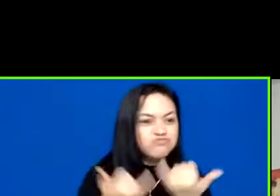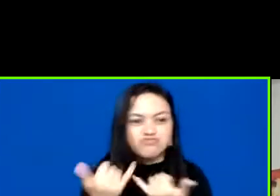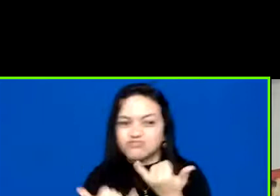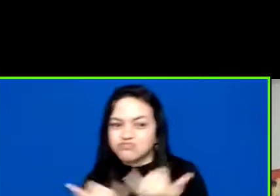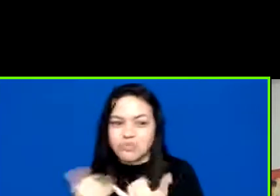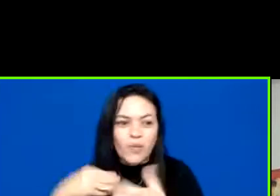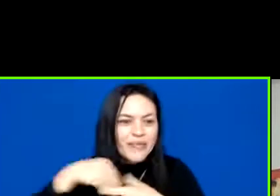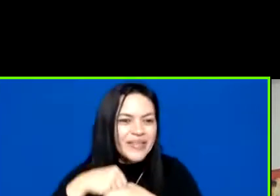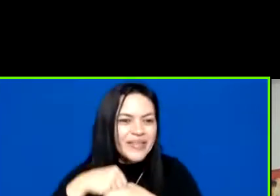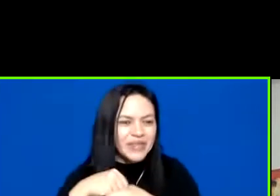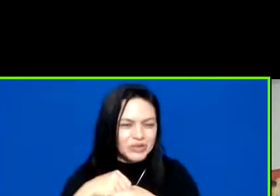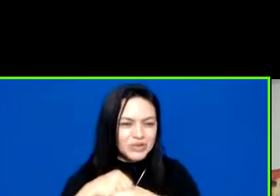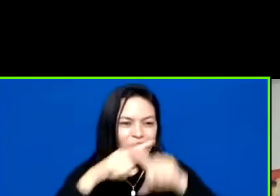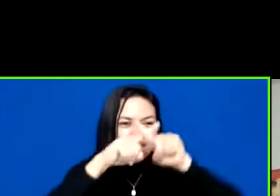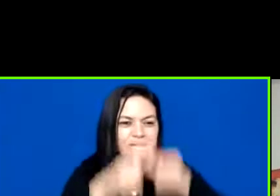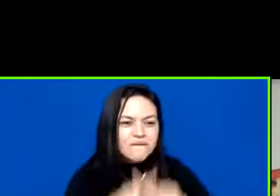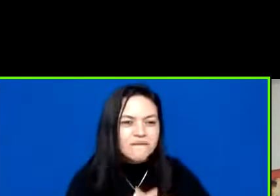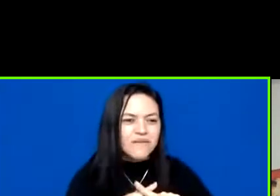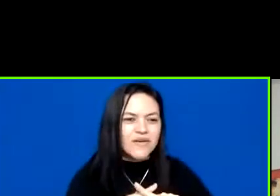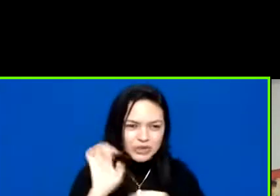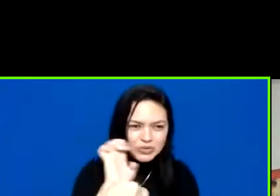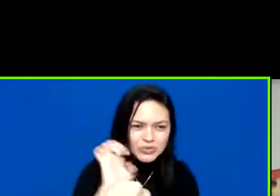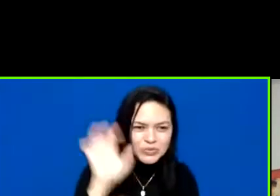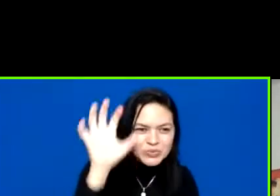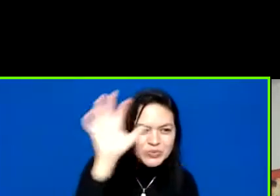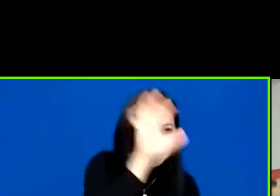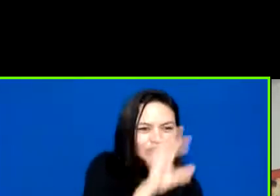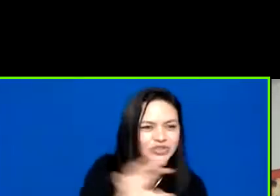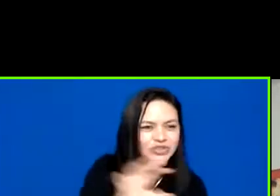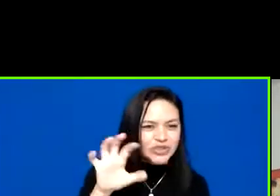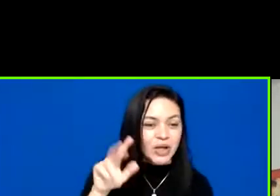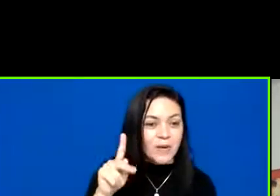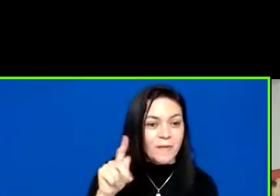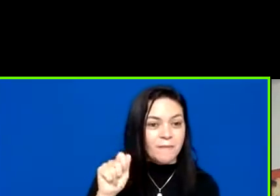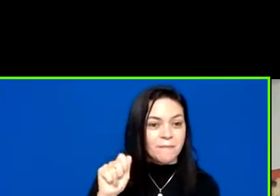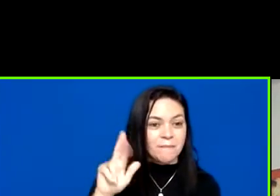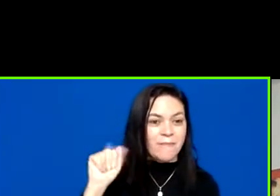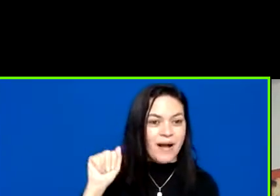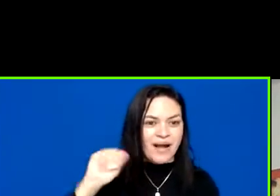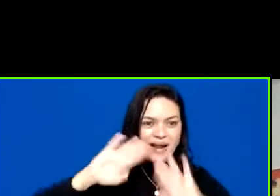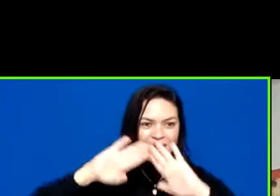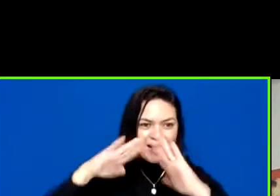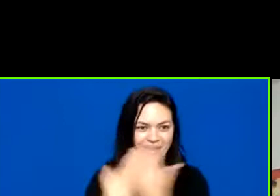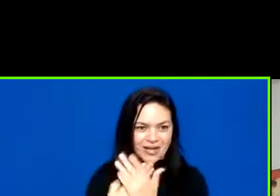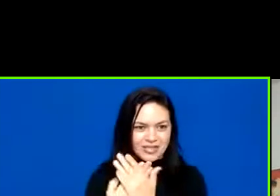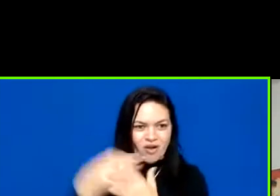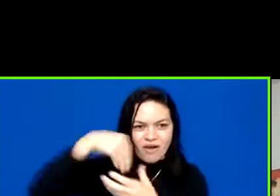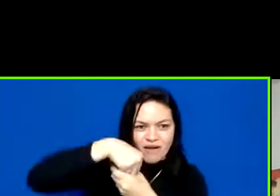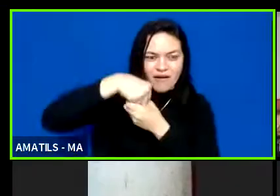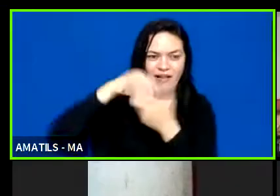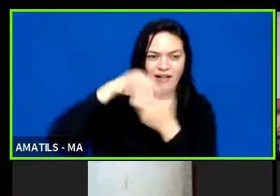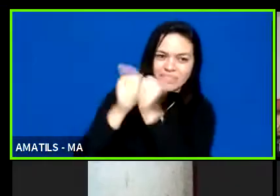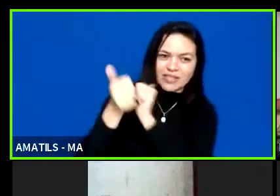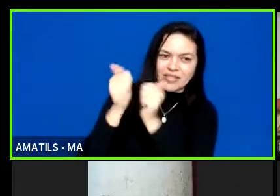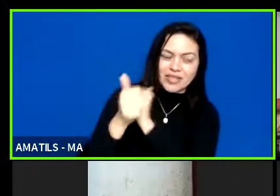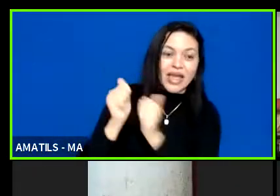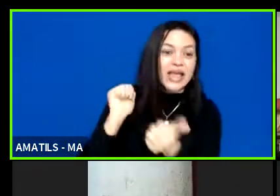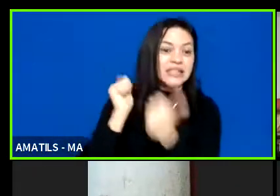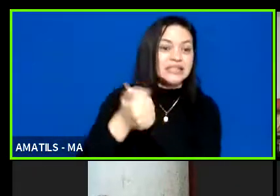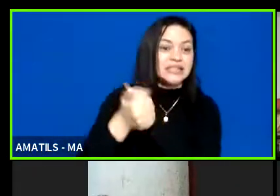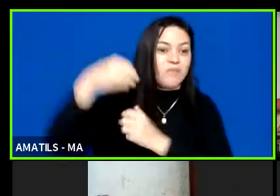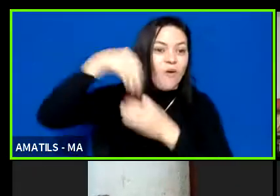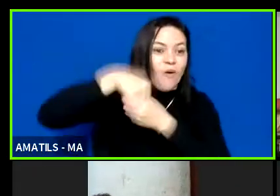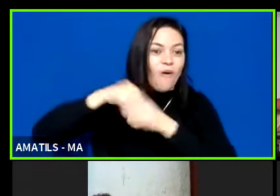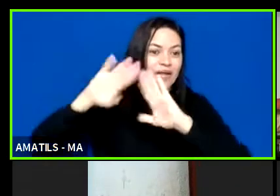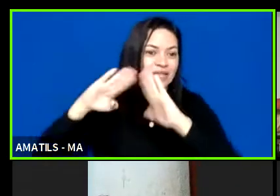estados também, inclusive as Paralimpíadas escolares. Elas se encontram dentro dessa manifestação esportiva chamada esporte escolar.